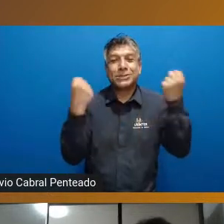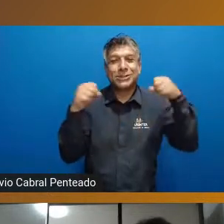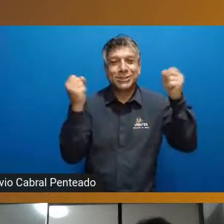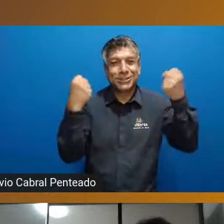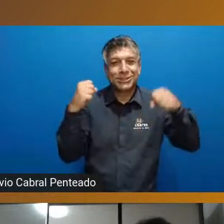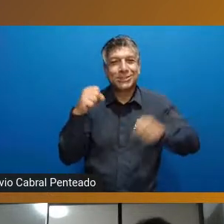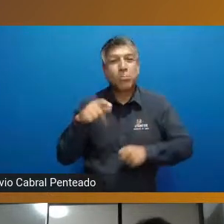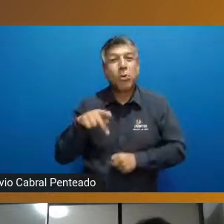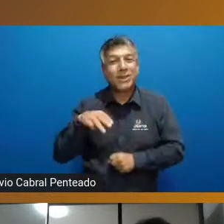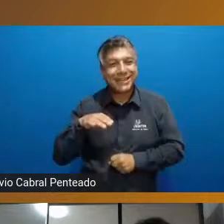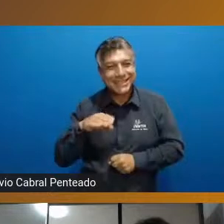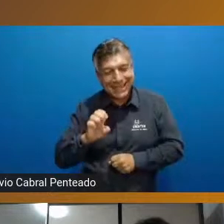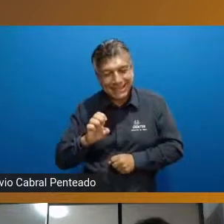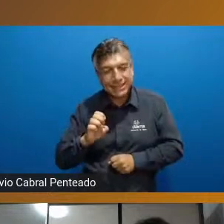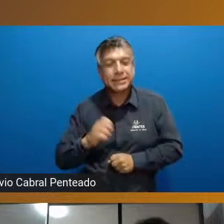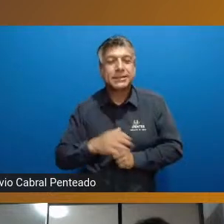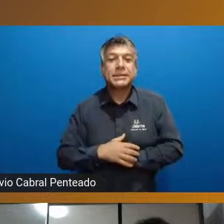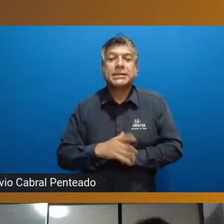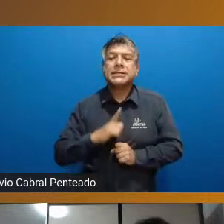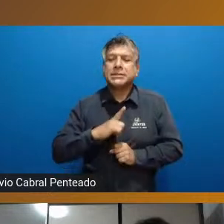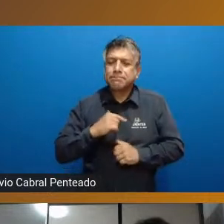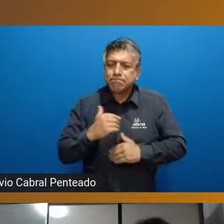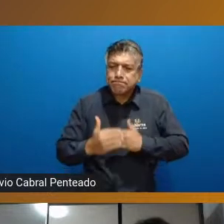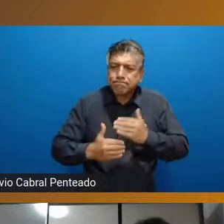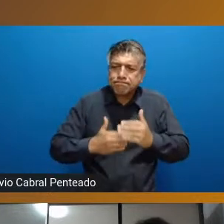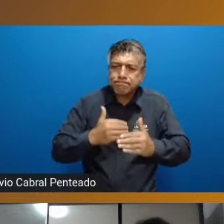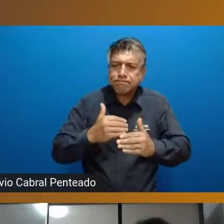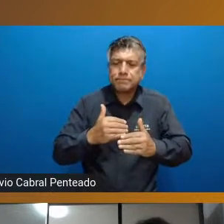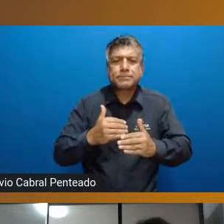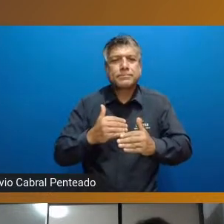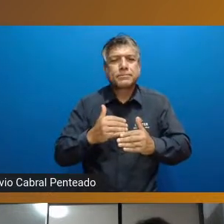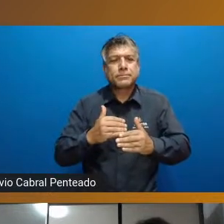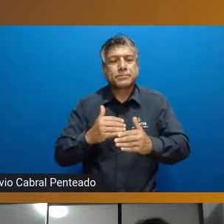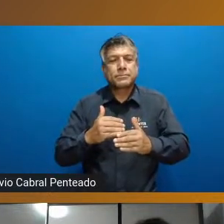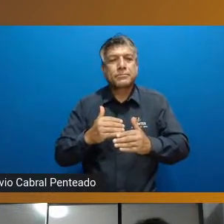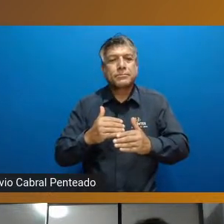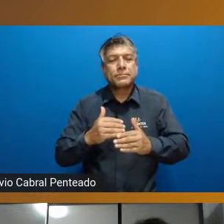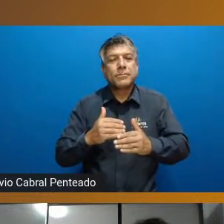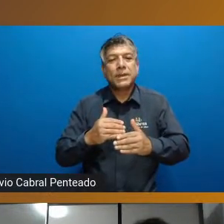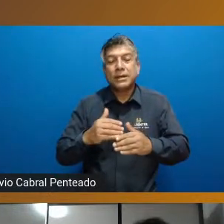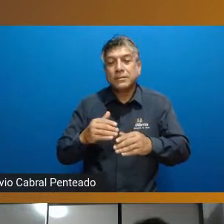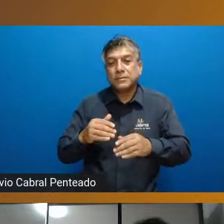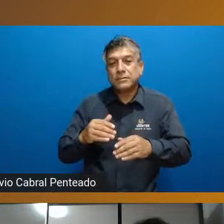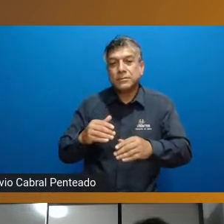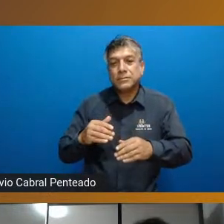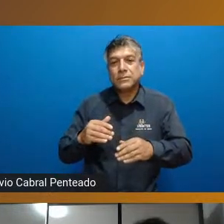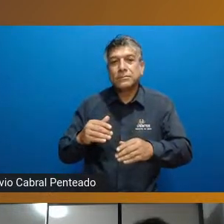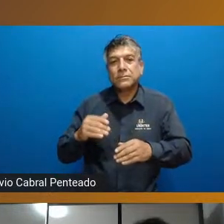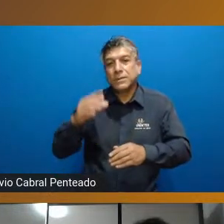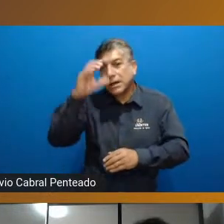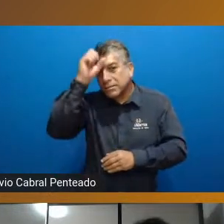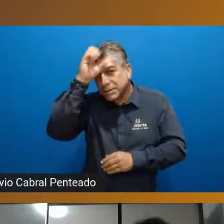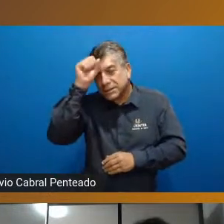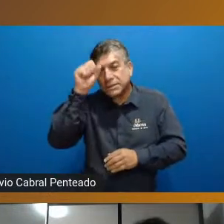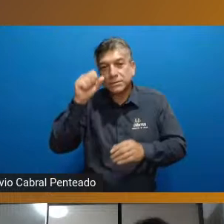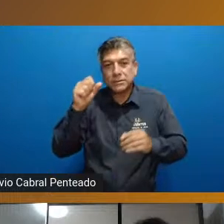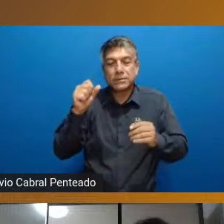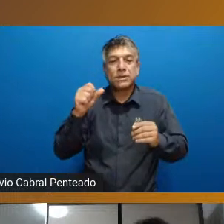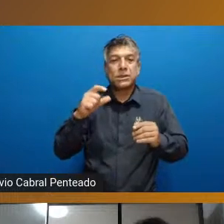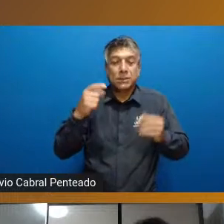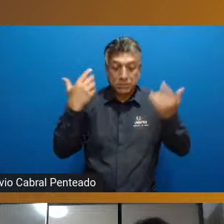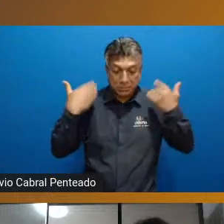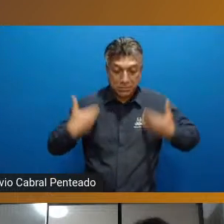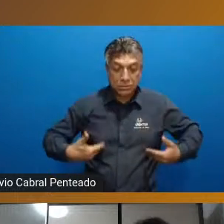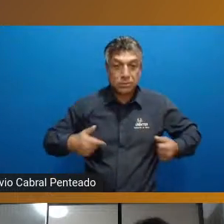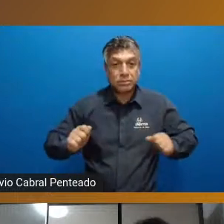respeito do processo do de desenvolvimento motor e aprendizagem do gesto motor